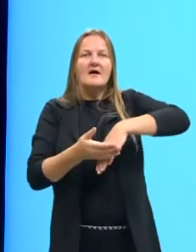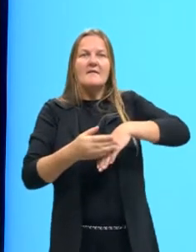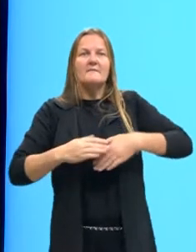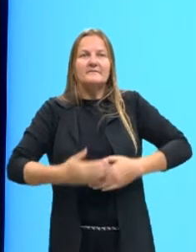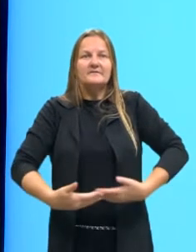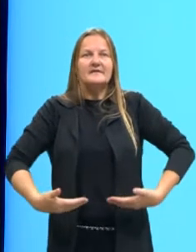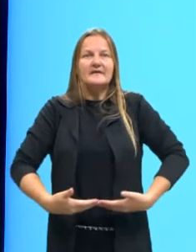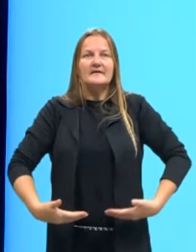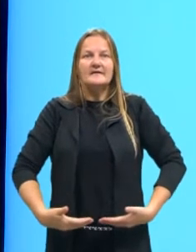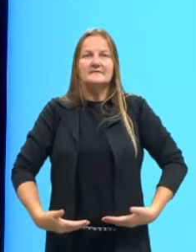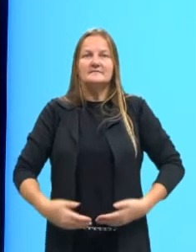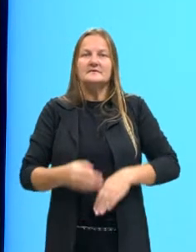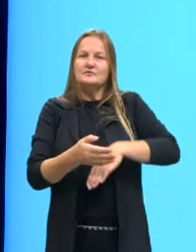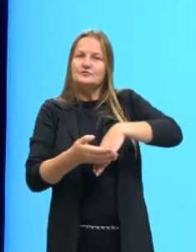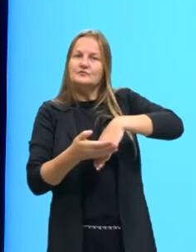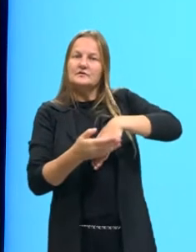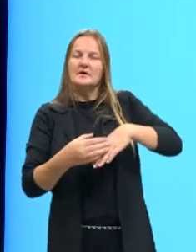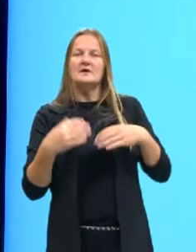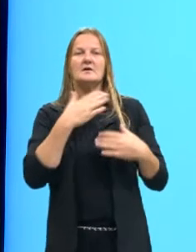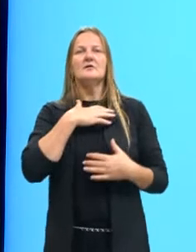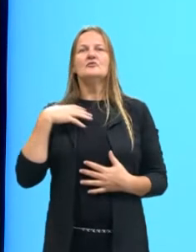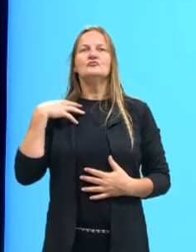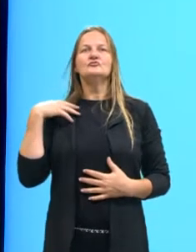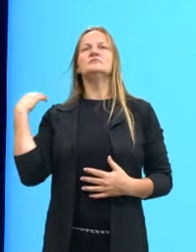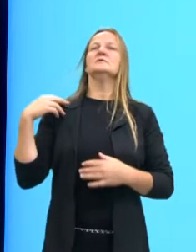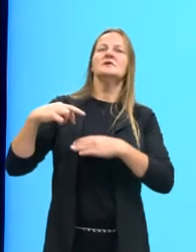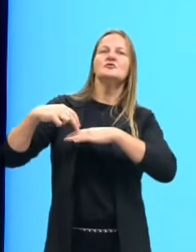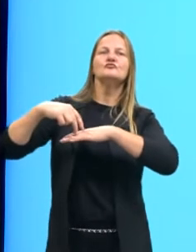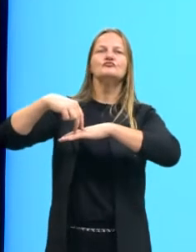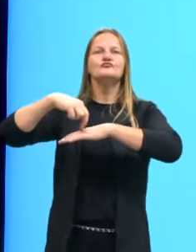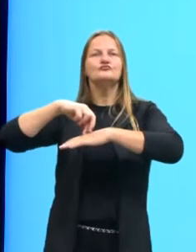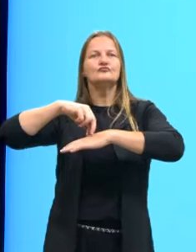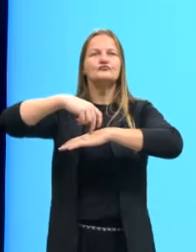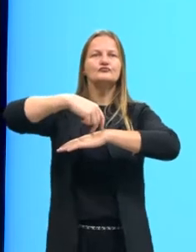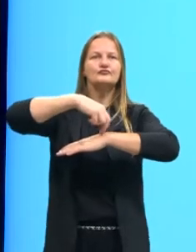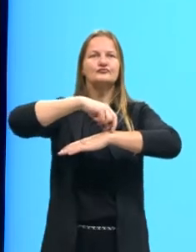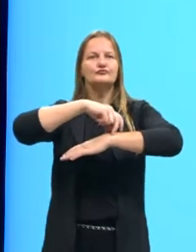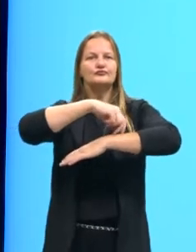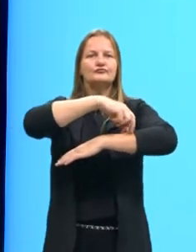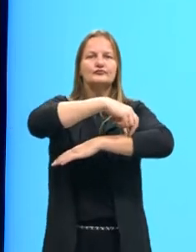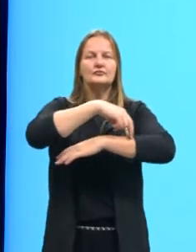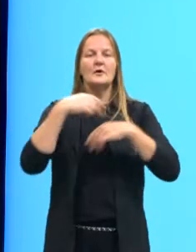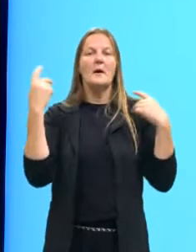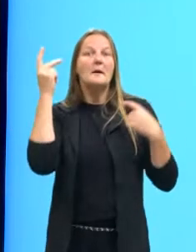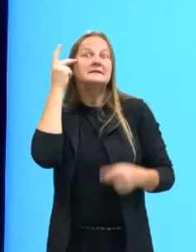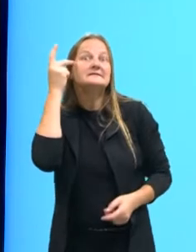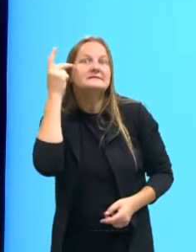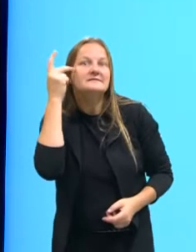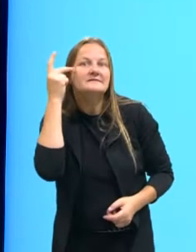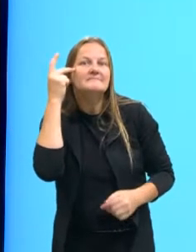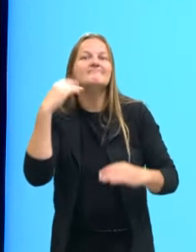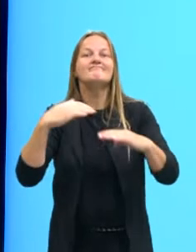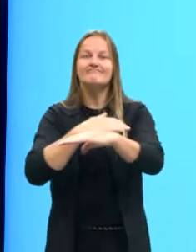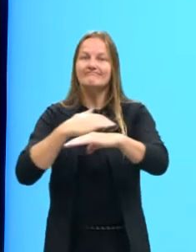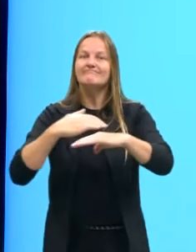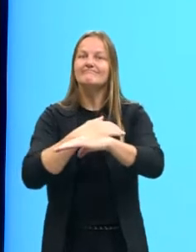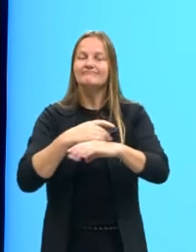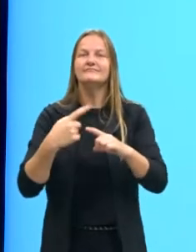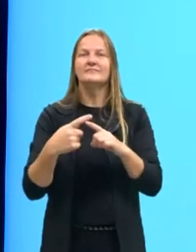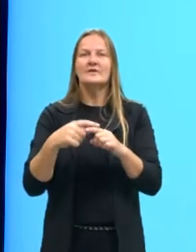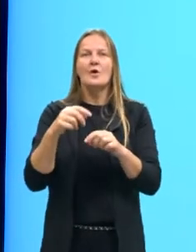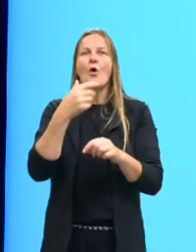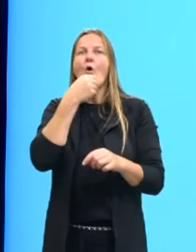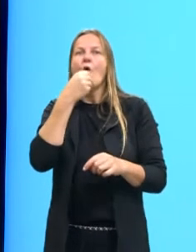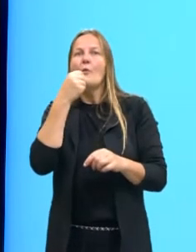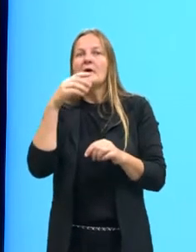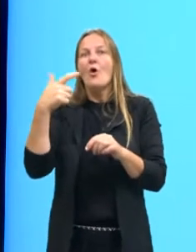uma camiseta, e ele desfila na Avenida Paulista. Ao redor dele, nós temos outros